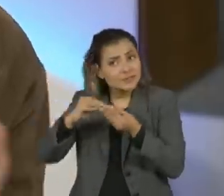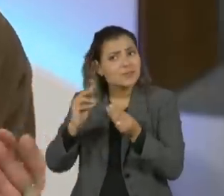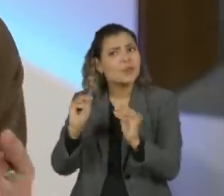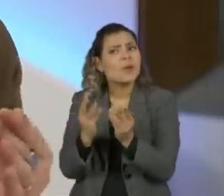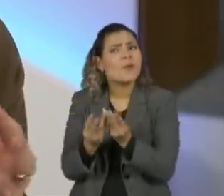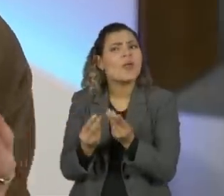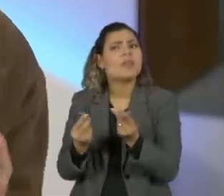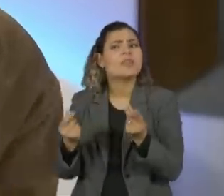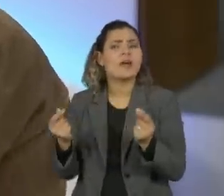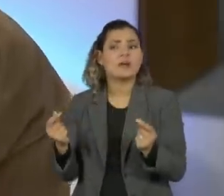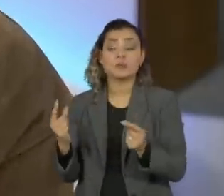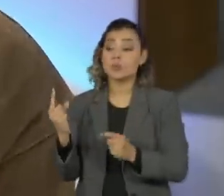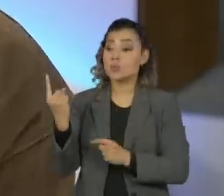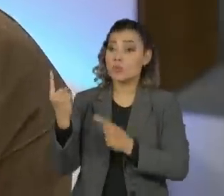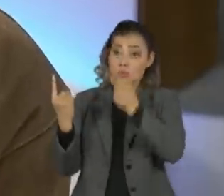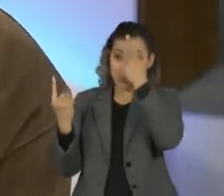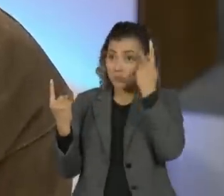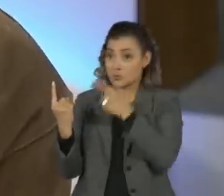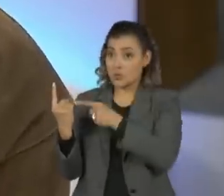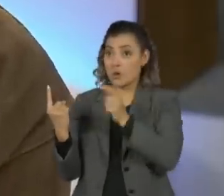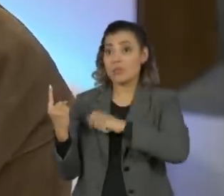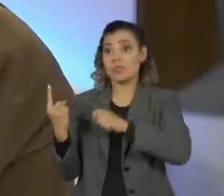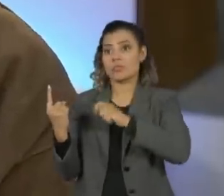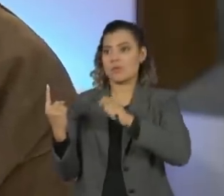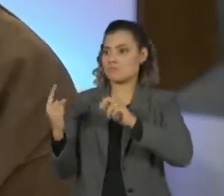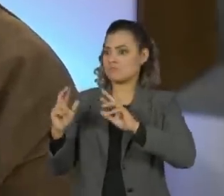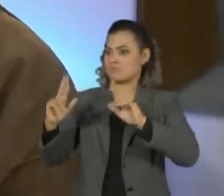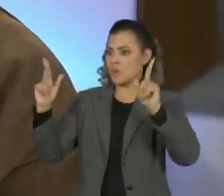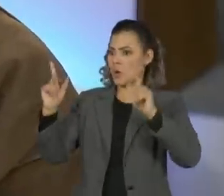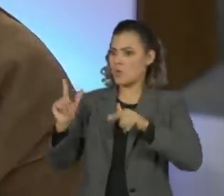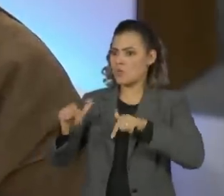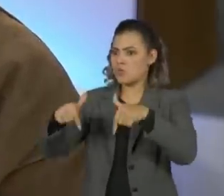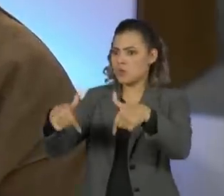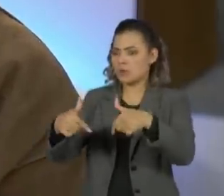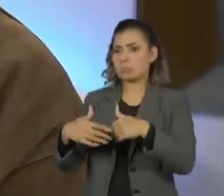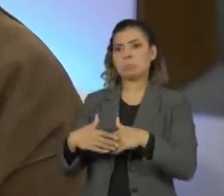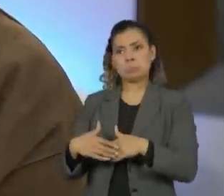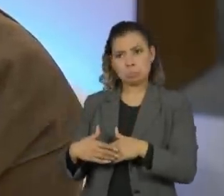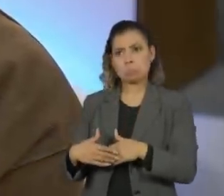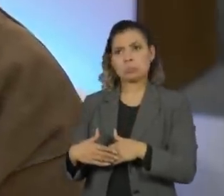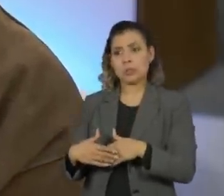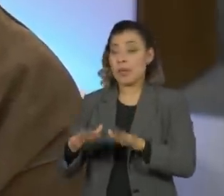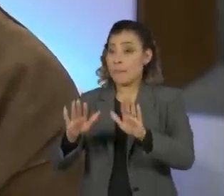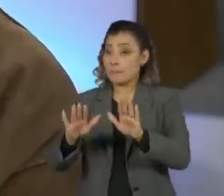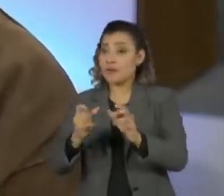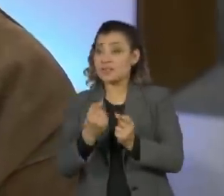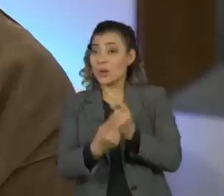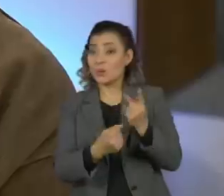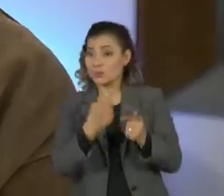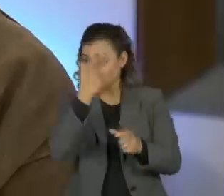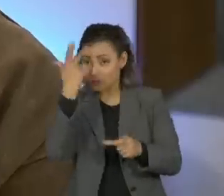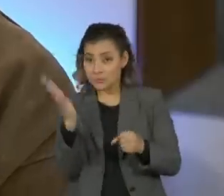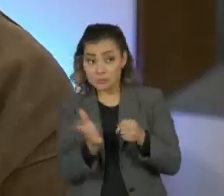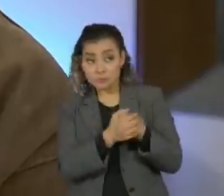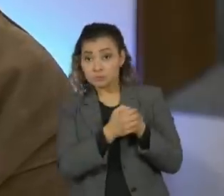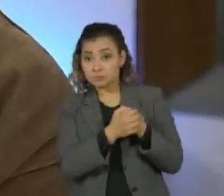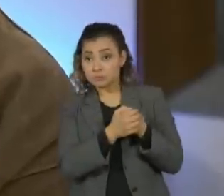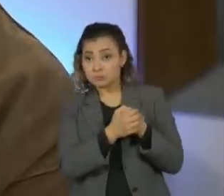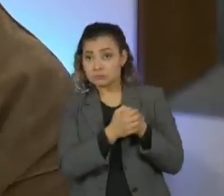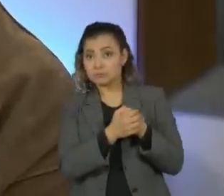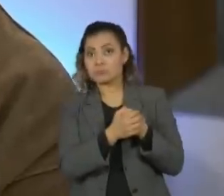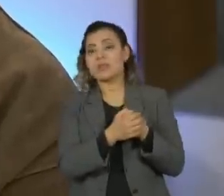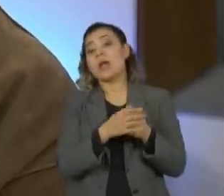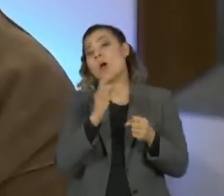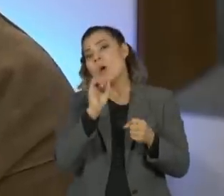você pega uma pessoa que pode fazer uma grande diferença. Agora, existe aquele tipo que saiu do armário que pegava muito mal,